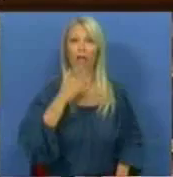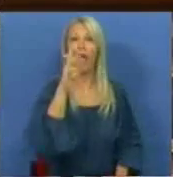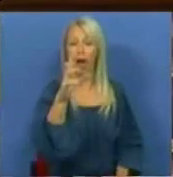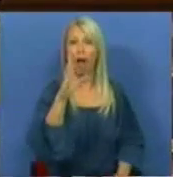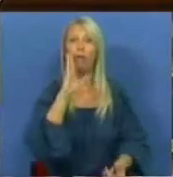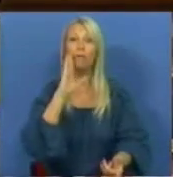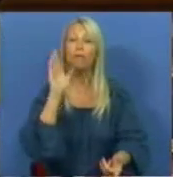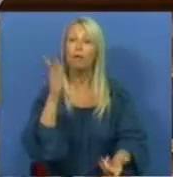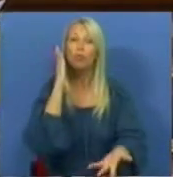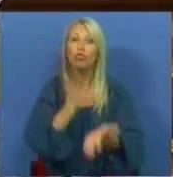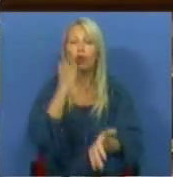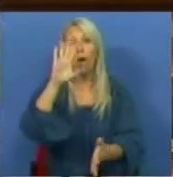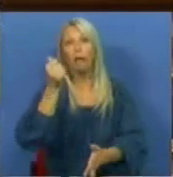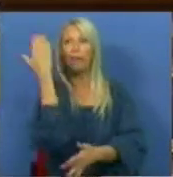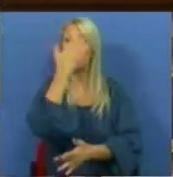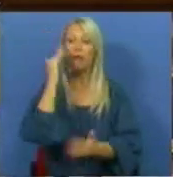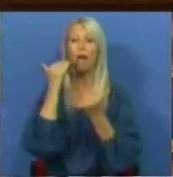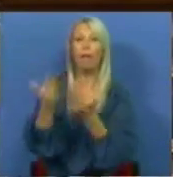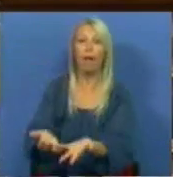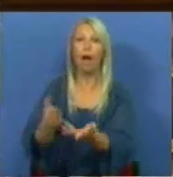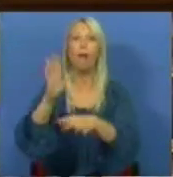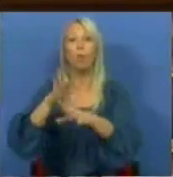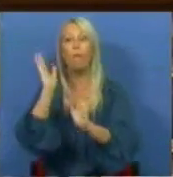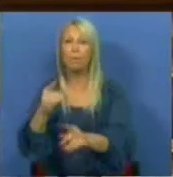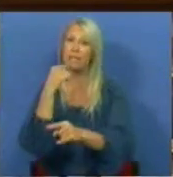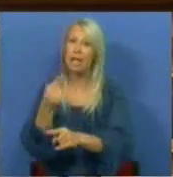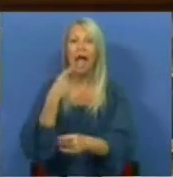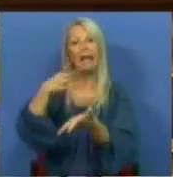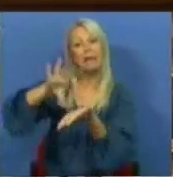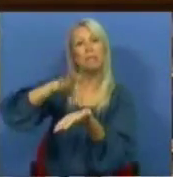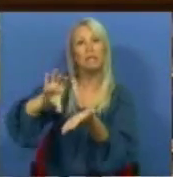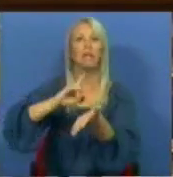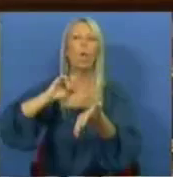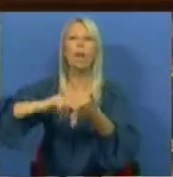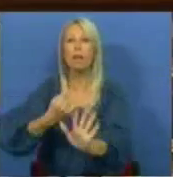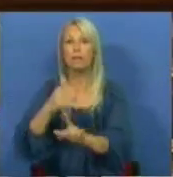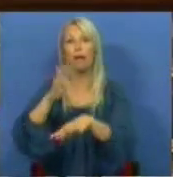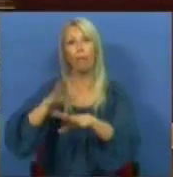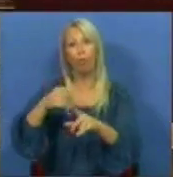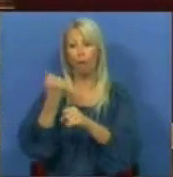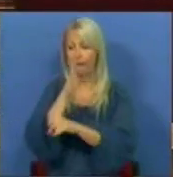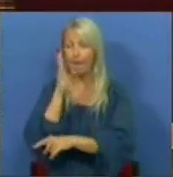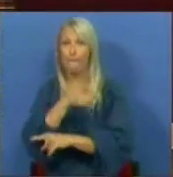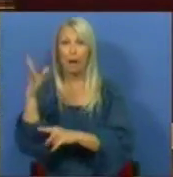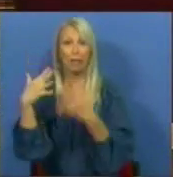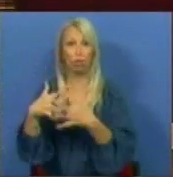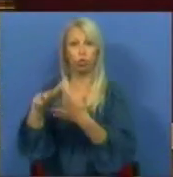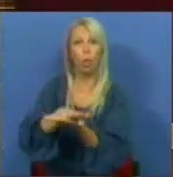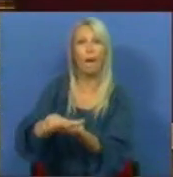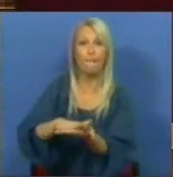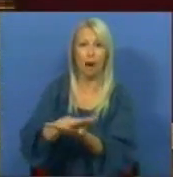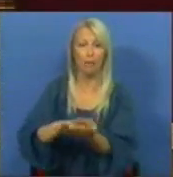pronunciarem sob as ações de minimização necessárias à execução da infraestrutura. Sabendo que os meios da